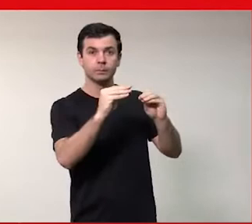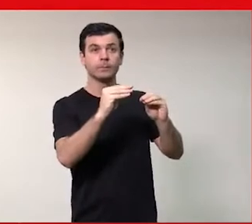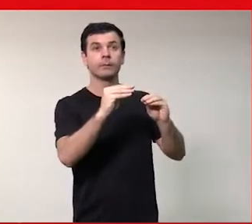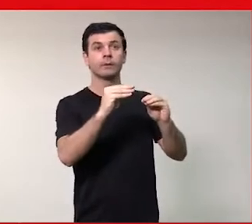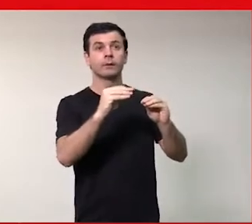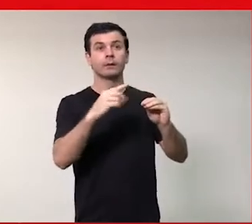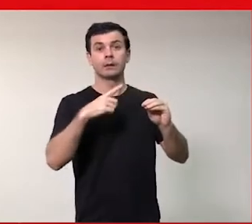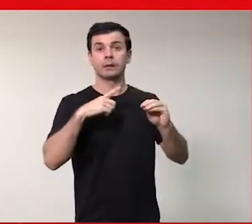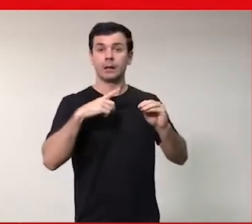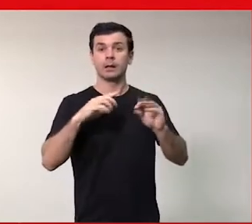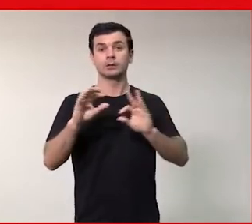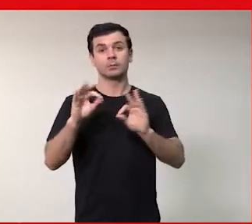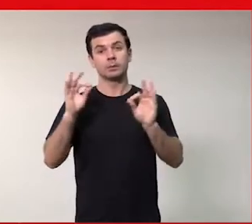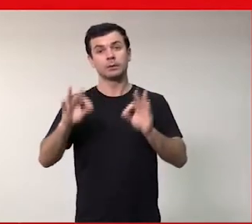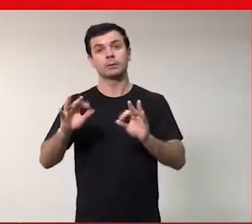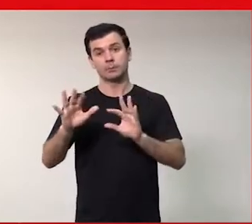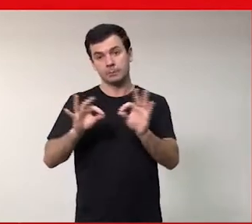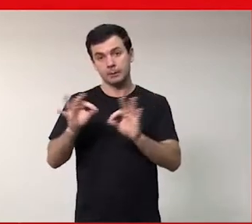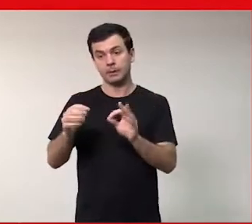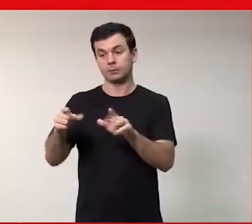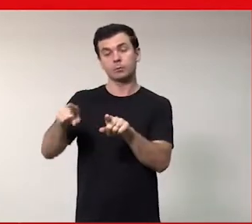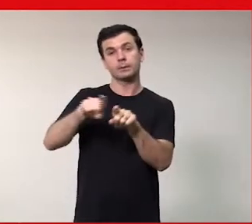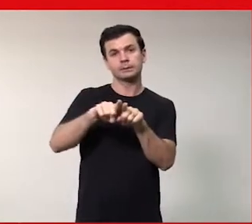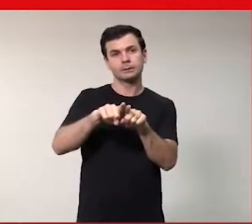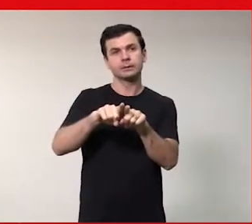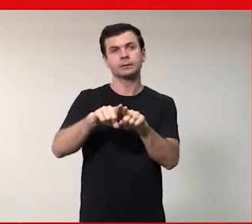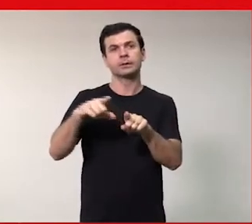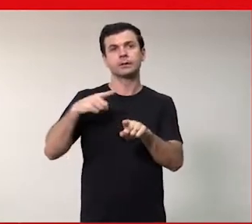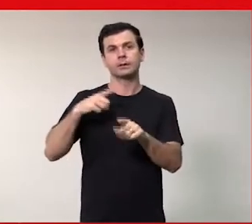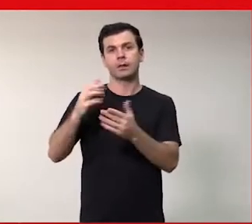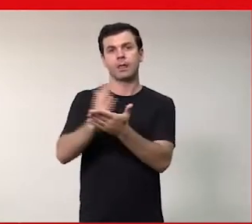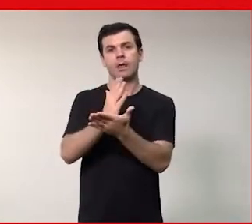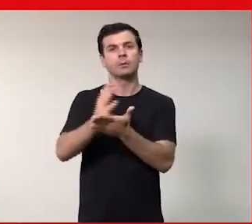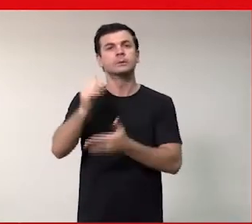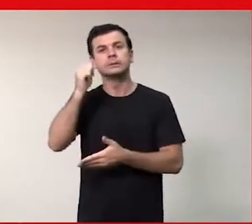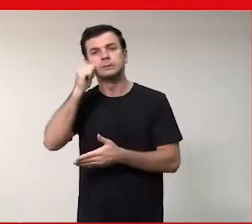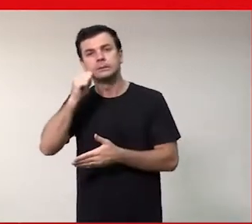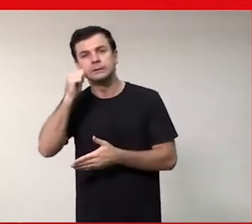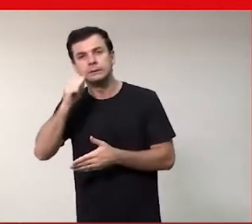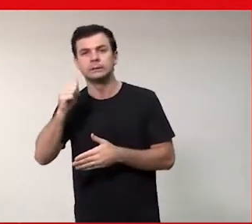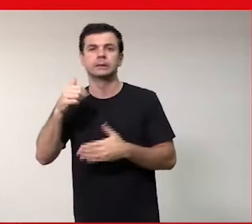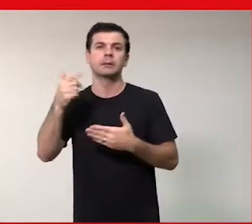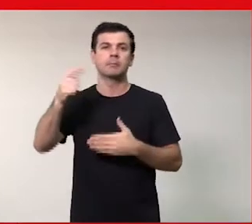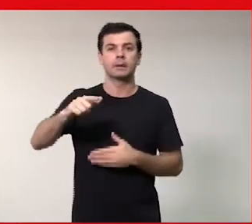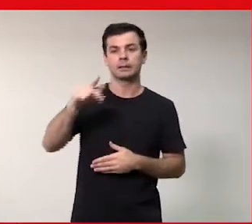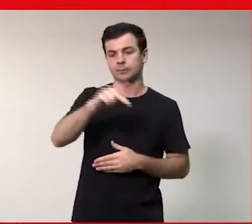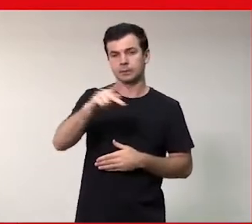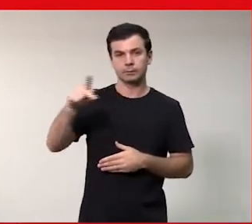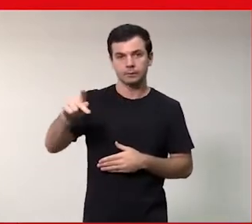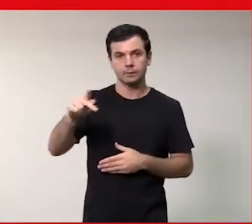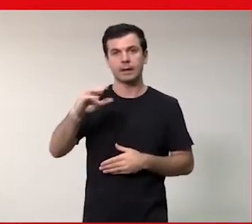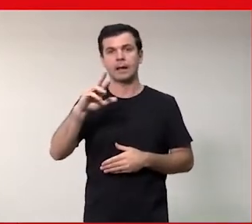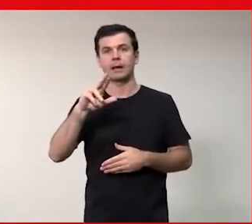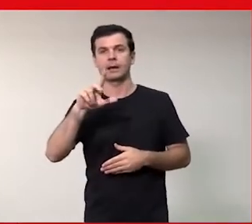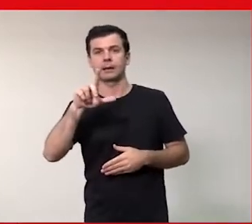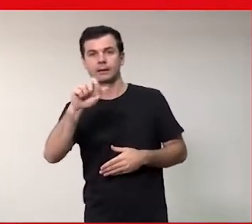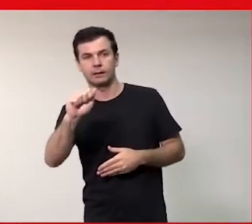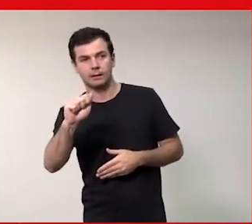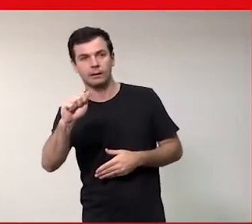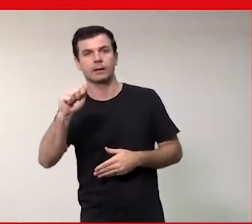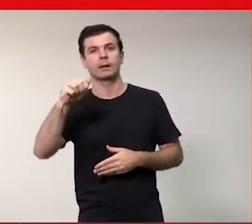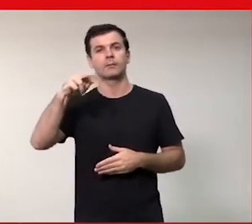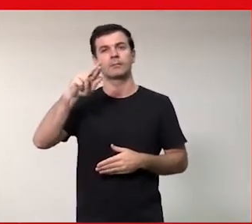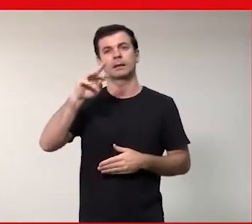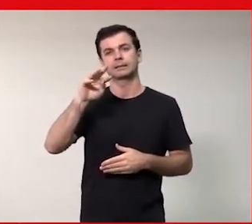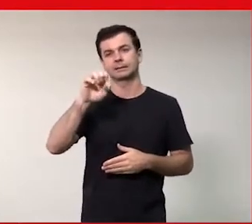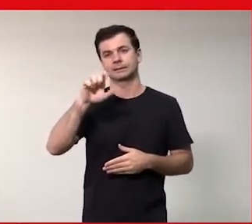parceiros, tem o Meninas com o culto, com a nossa parte, e as outras professoras da UNB, a Carla Coic, a Maristela, a Maria Elívia,